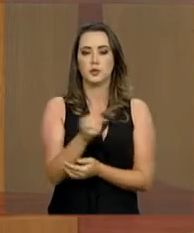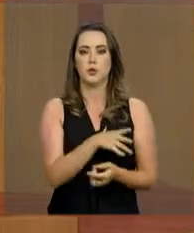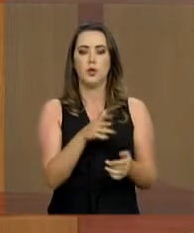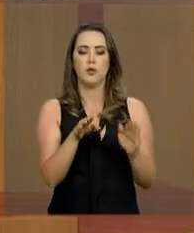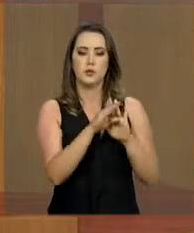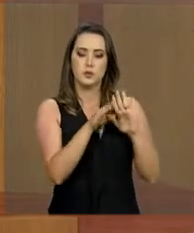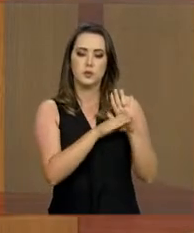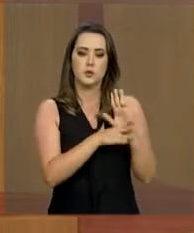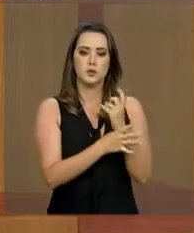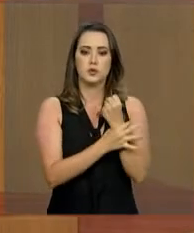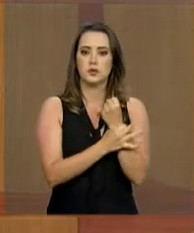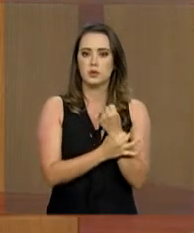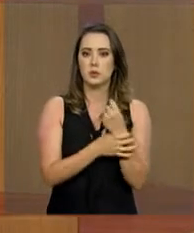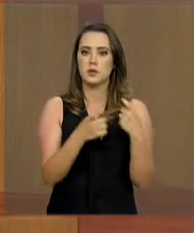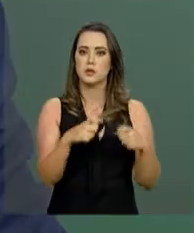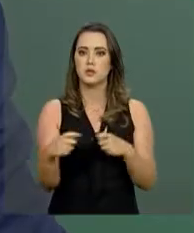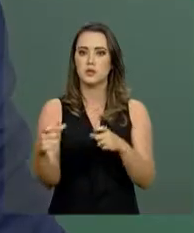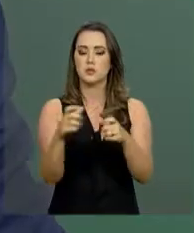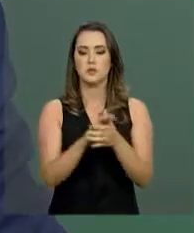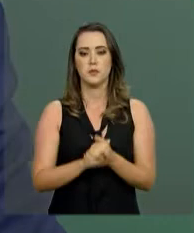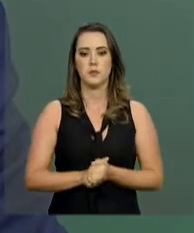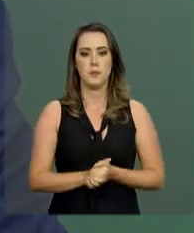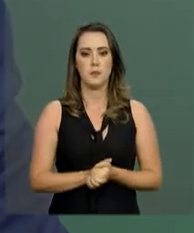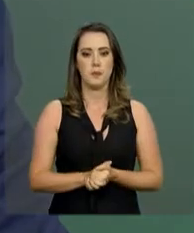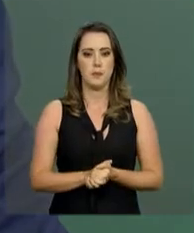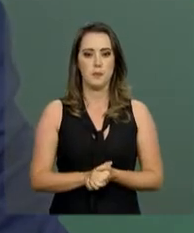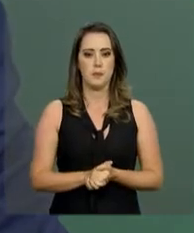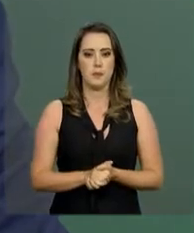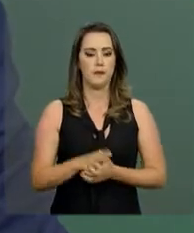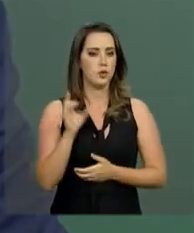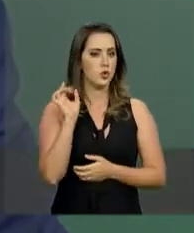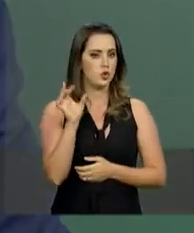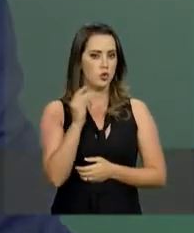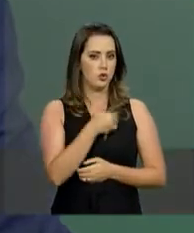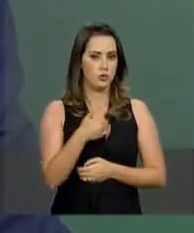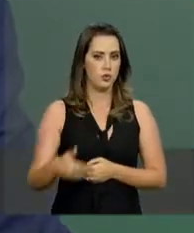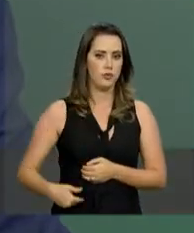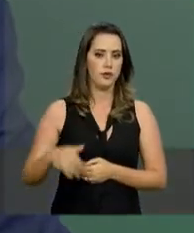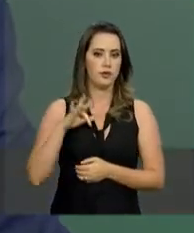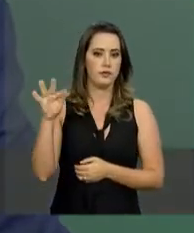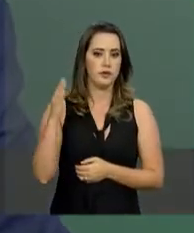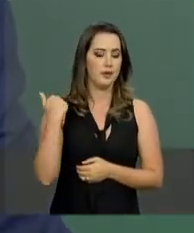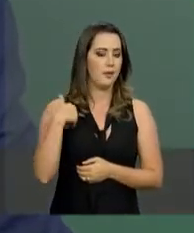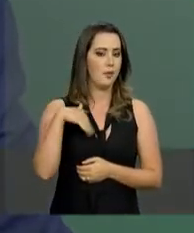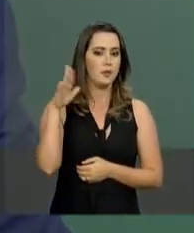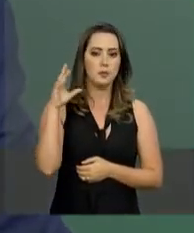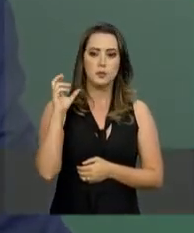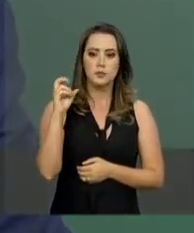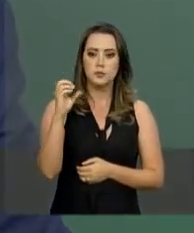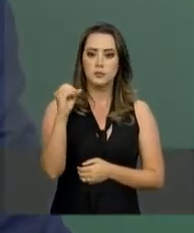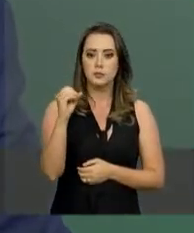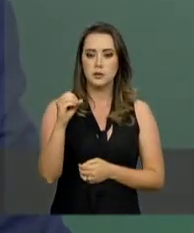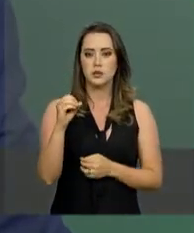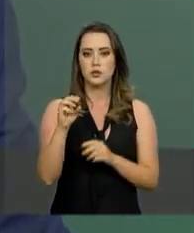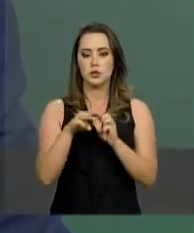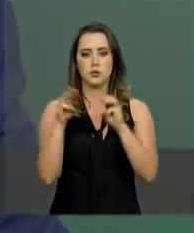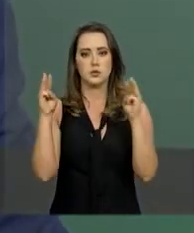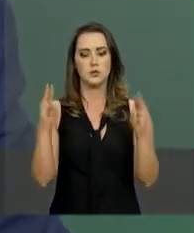e na segurança desses locais. Só no nível federal são mais de 500 museus